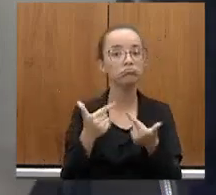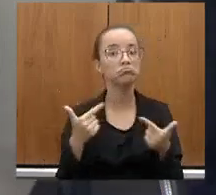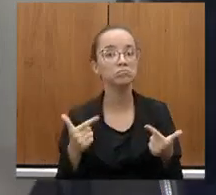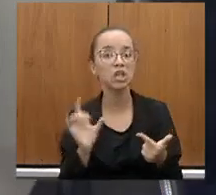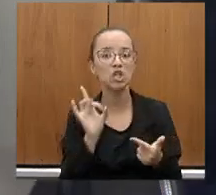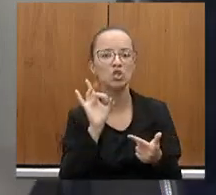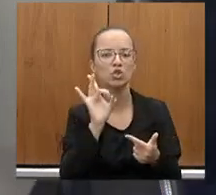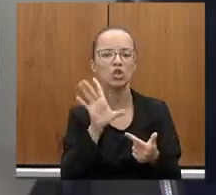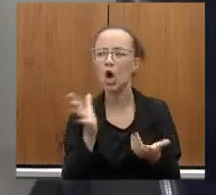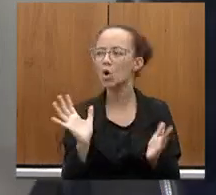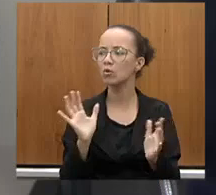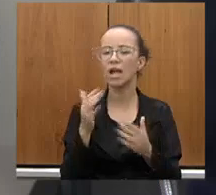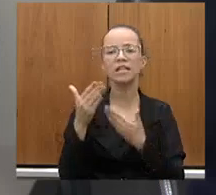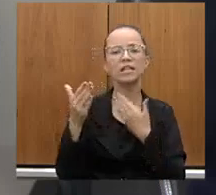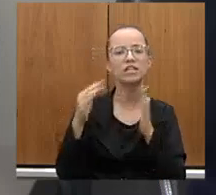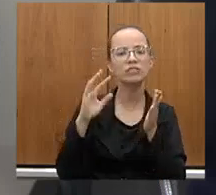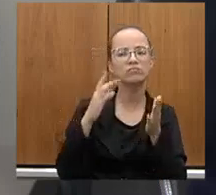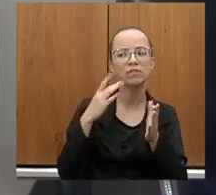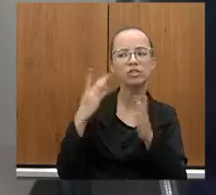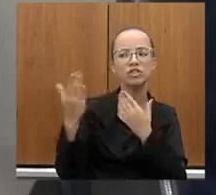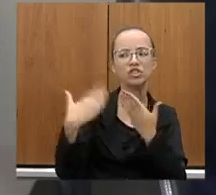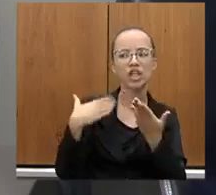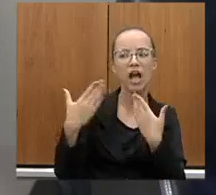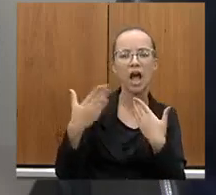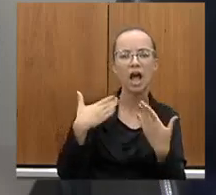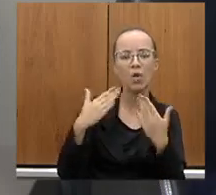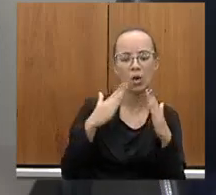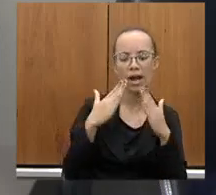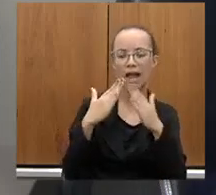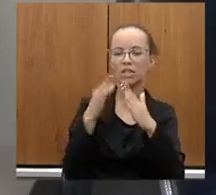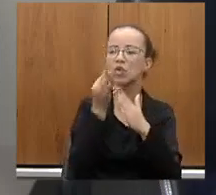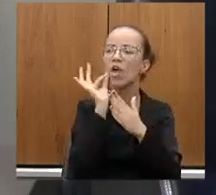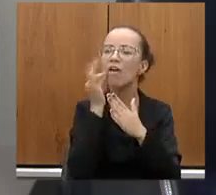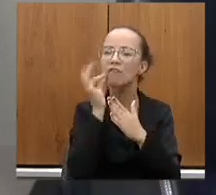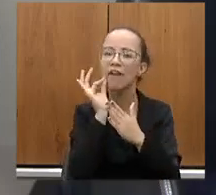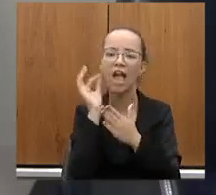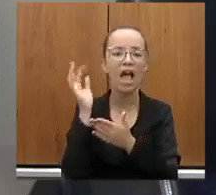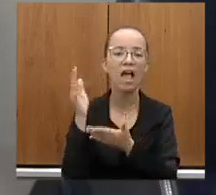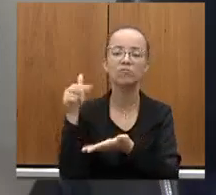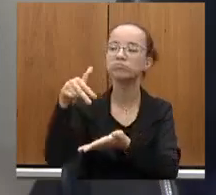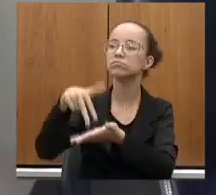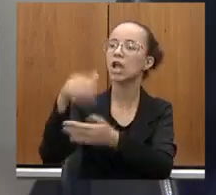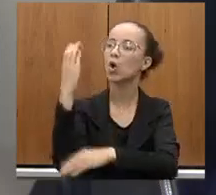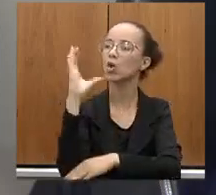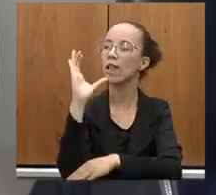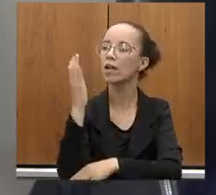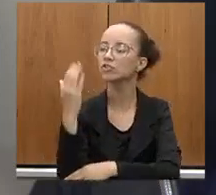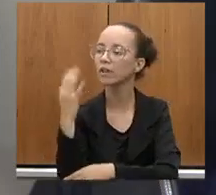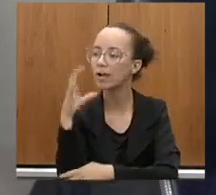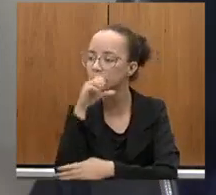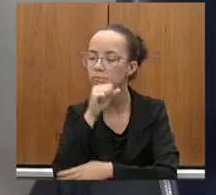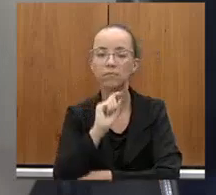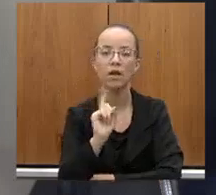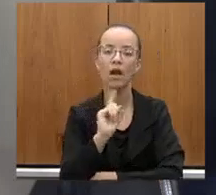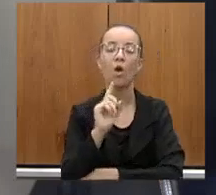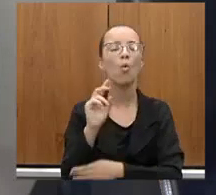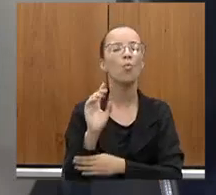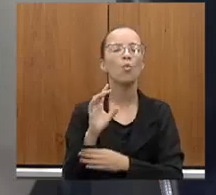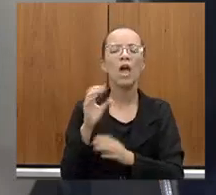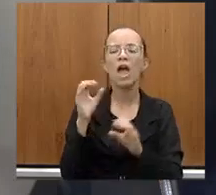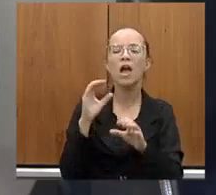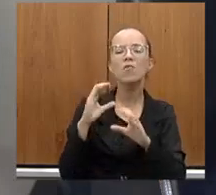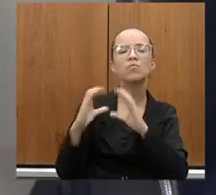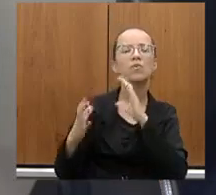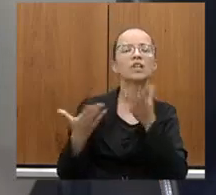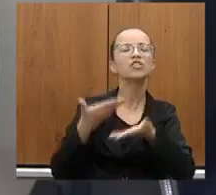audiências formais, o diálogo não é tomar café na casa do pessoal lá em contagem. O diálogo é ótimo tomar